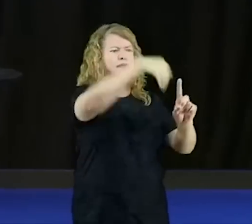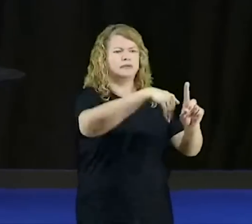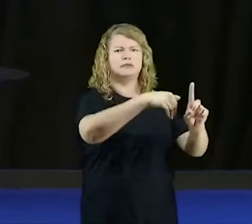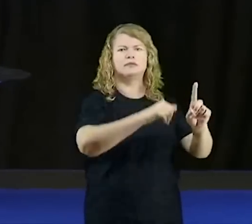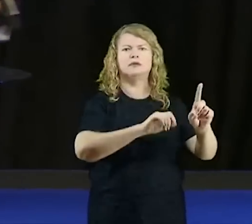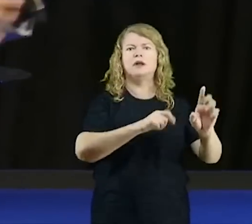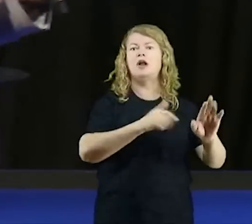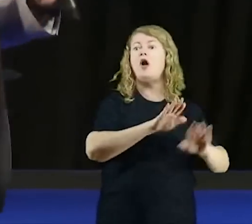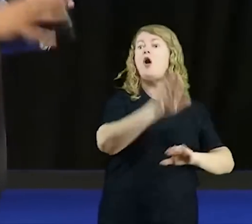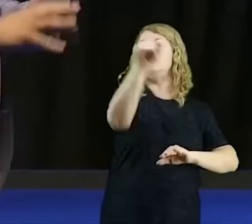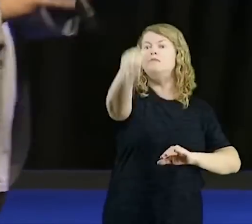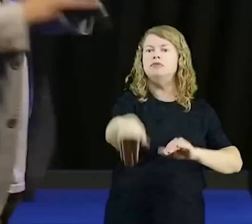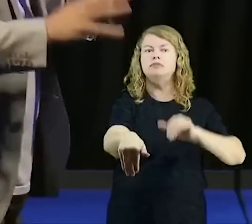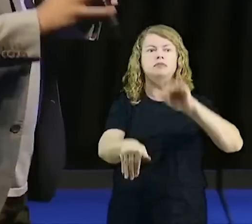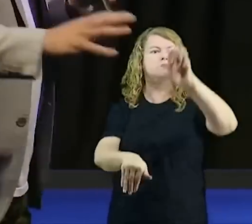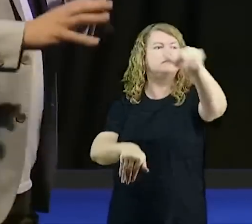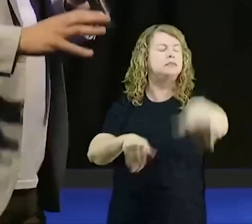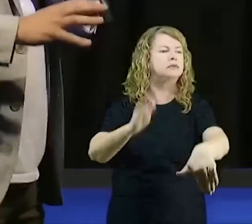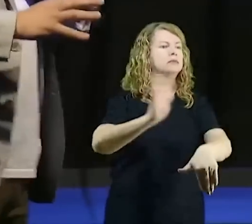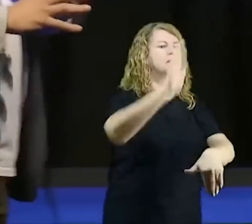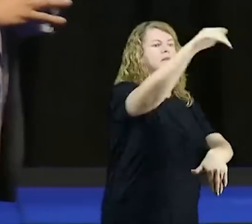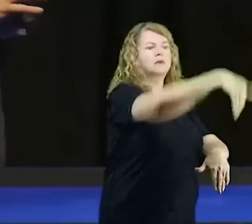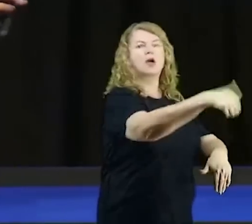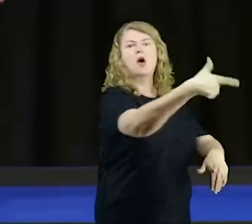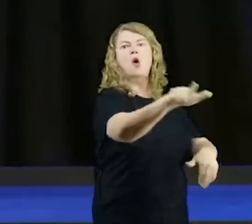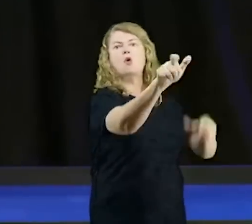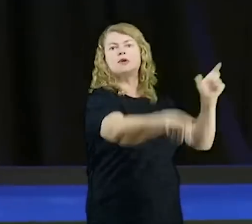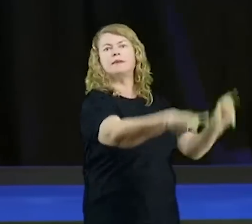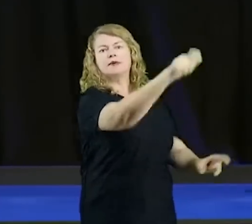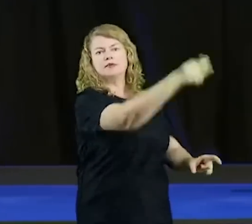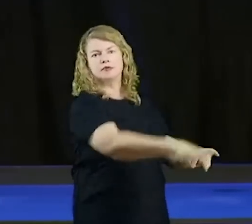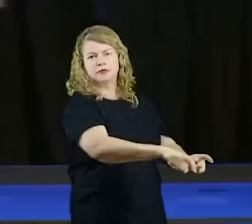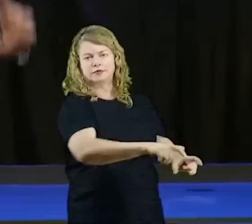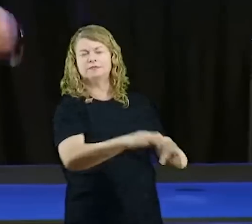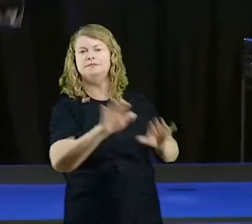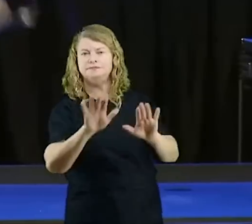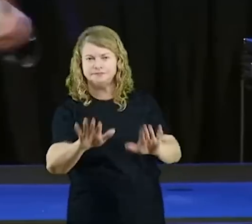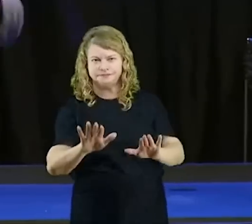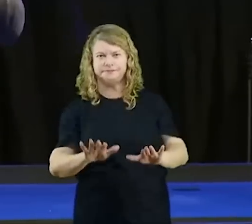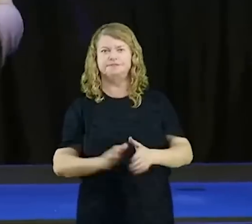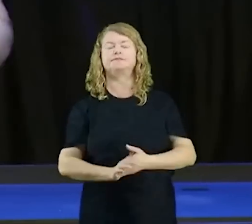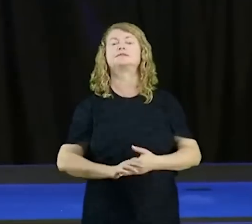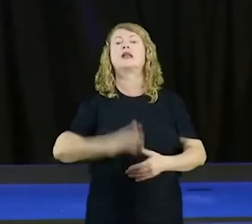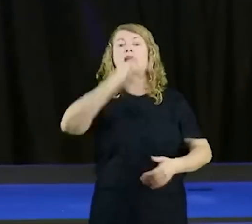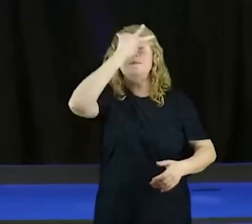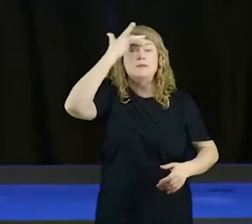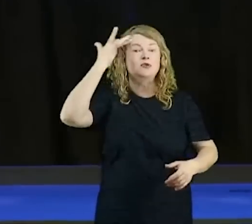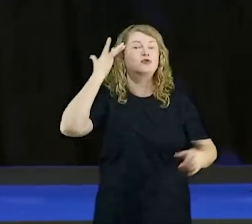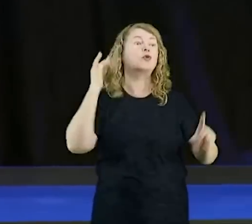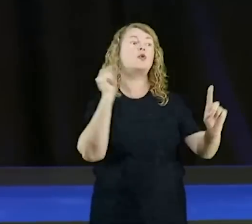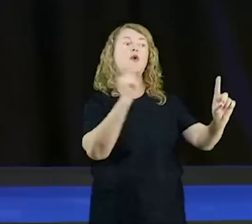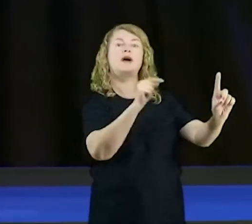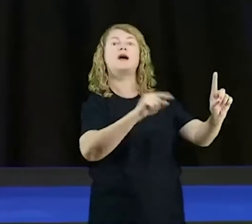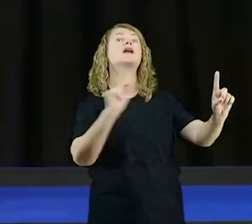de construção da casa do diabo. Uma pessoa que anda em pecado,